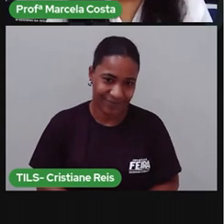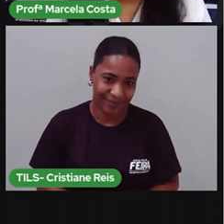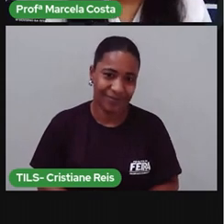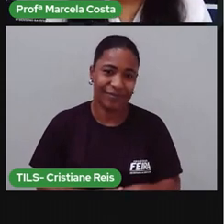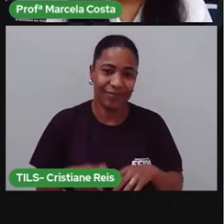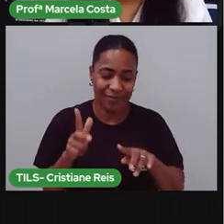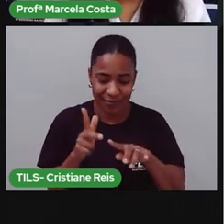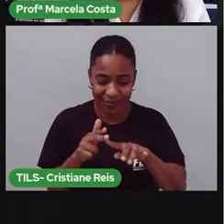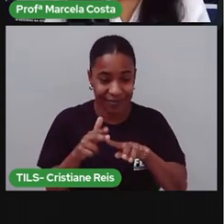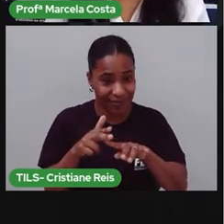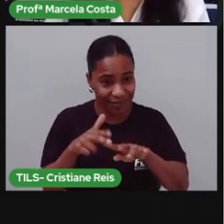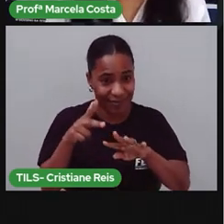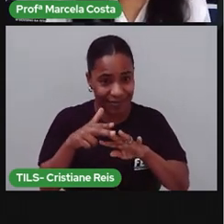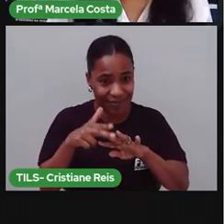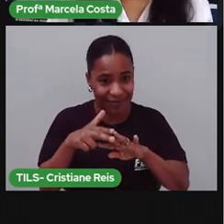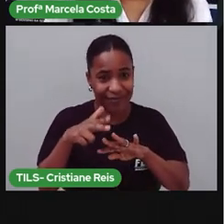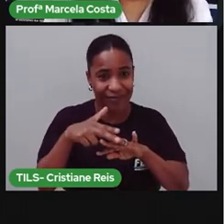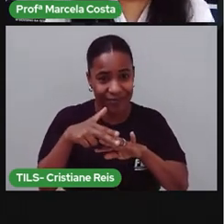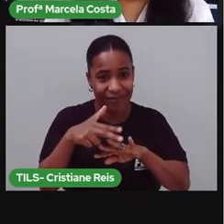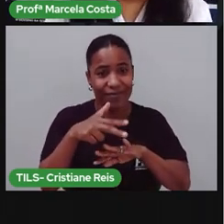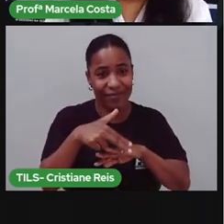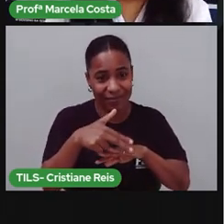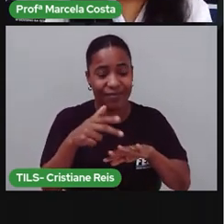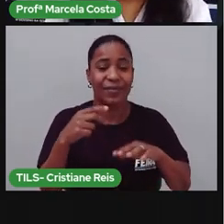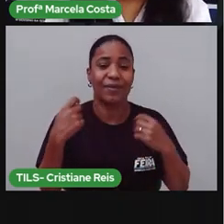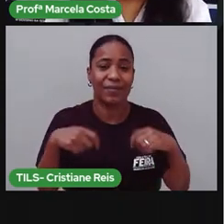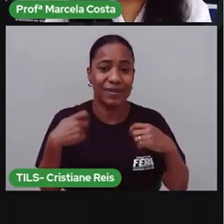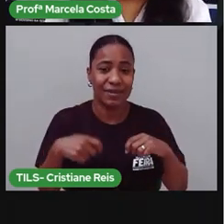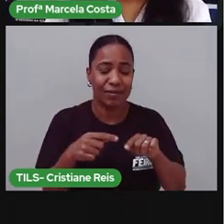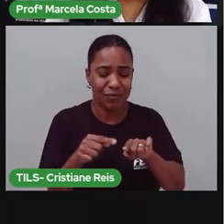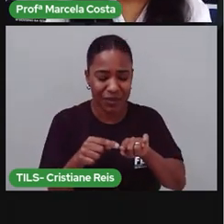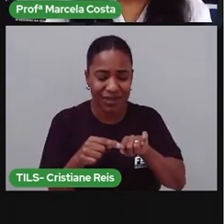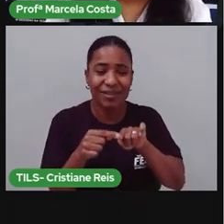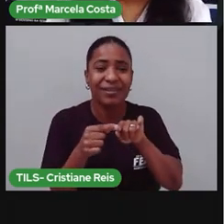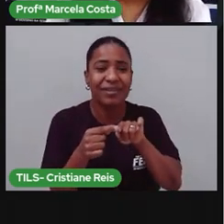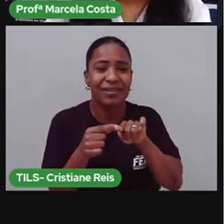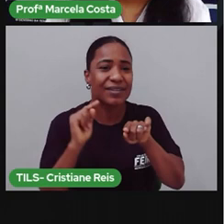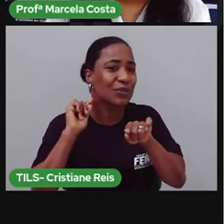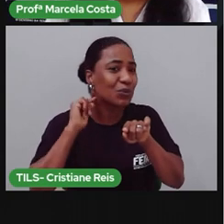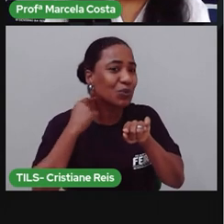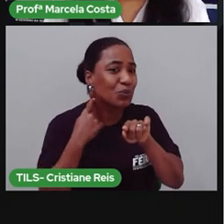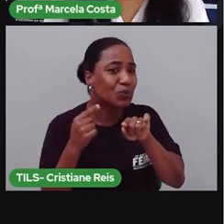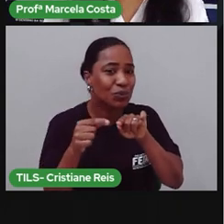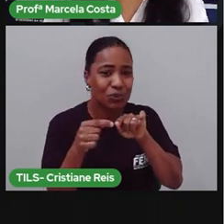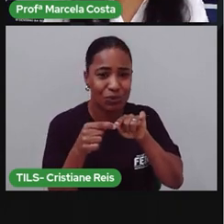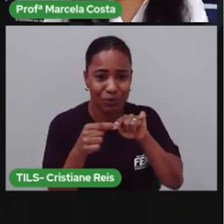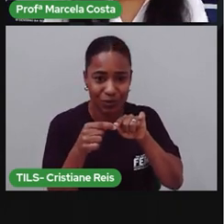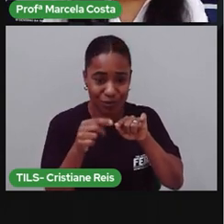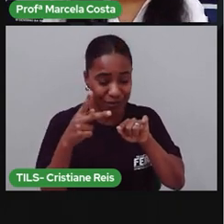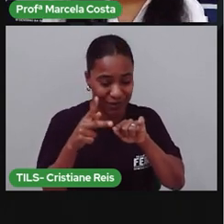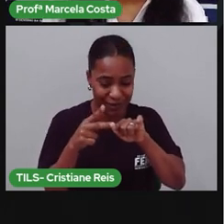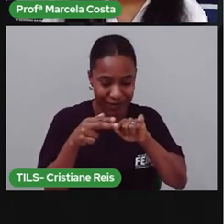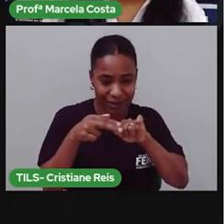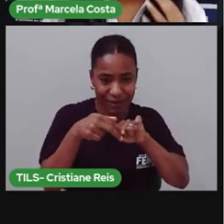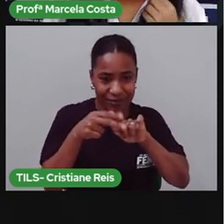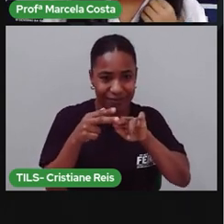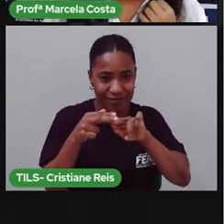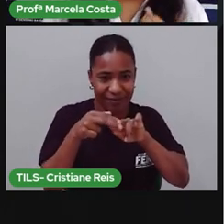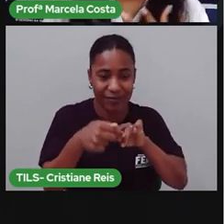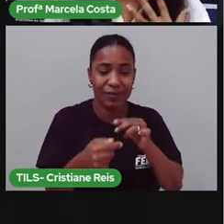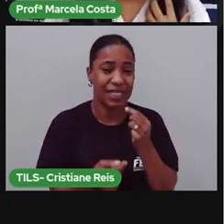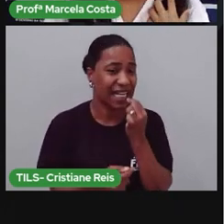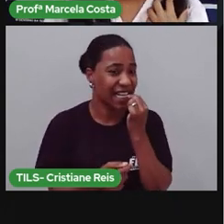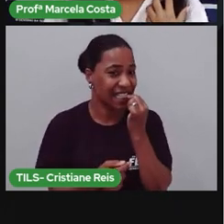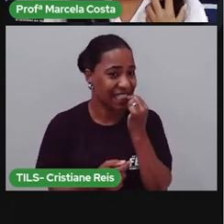Cortar as unhas. Porque nas unhas acumulam sujeiras. E essa sujeira você pode levar pra